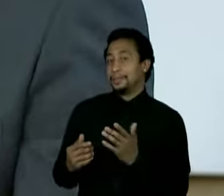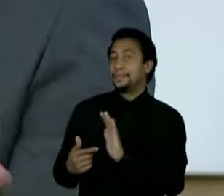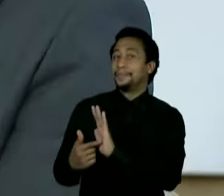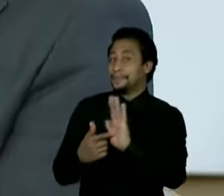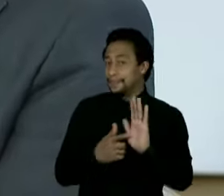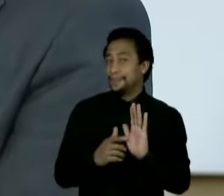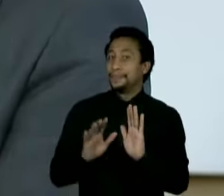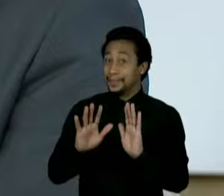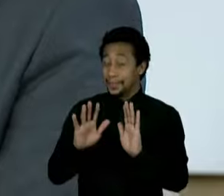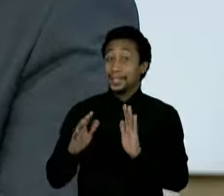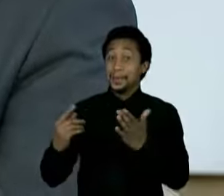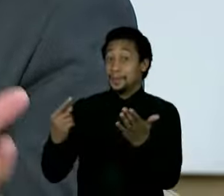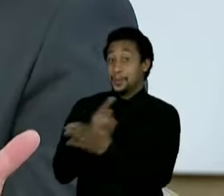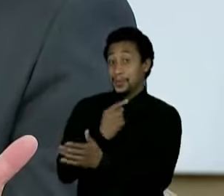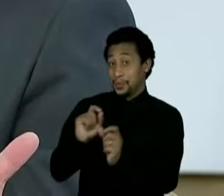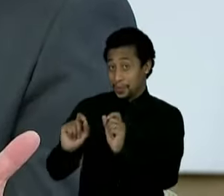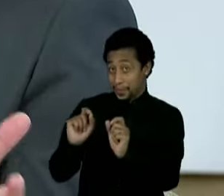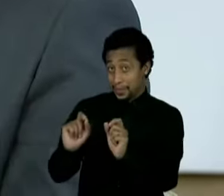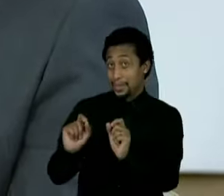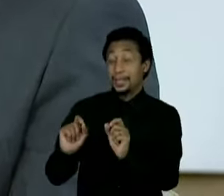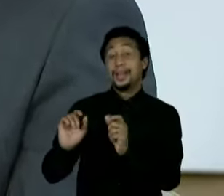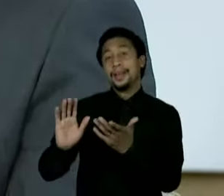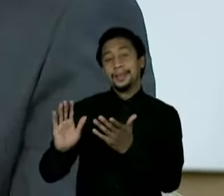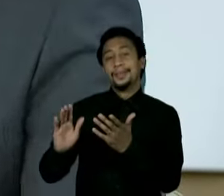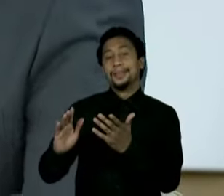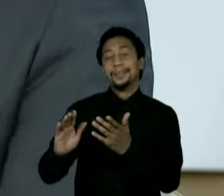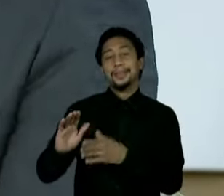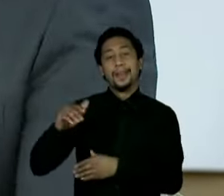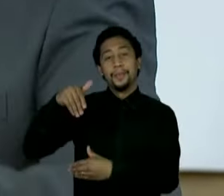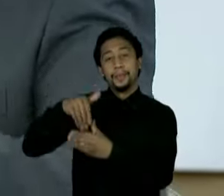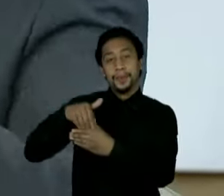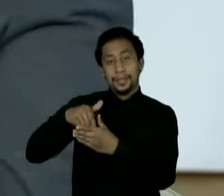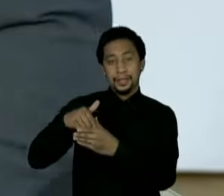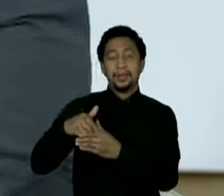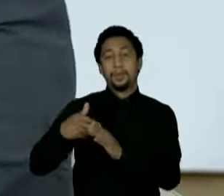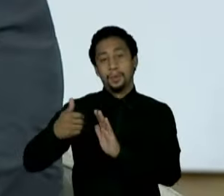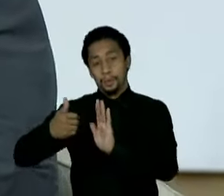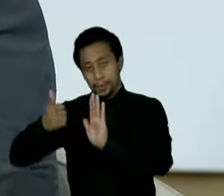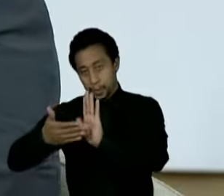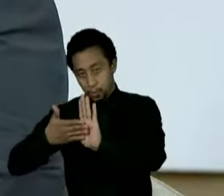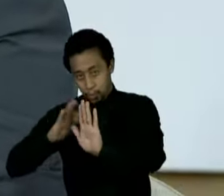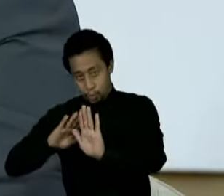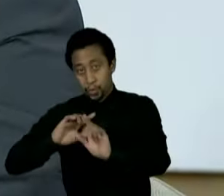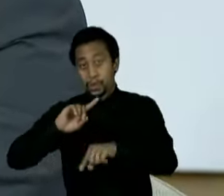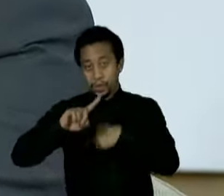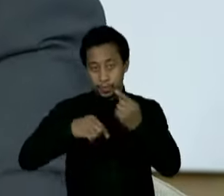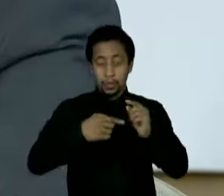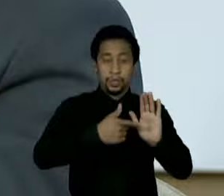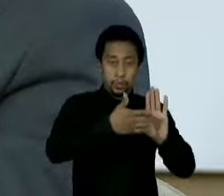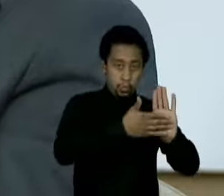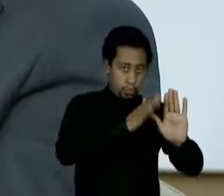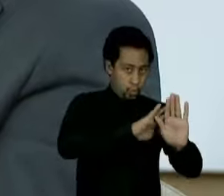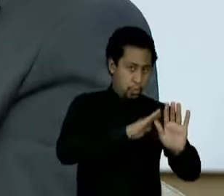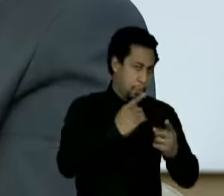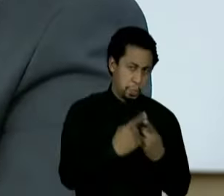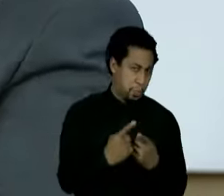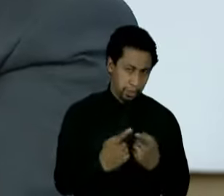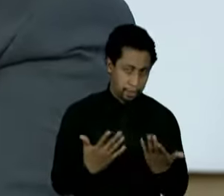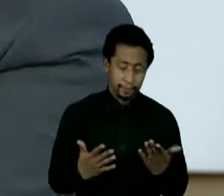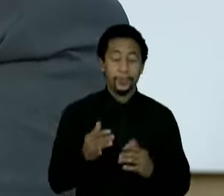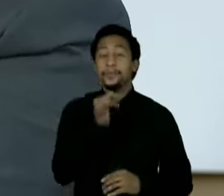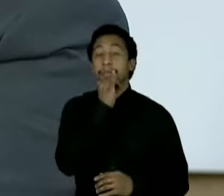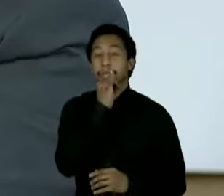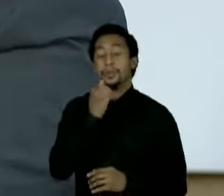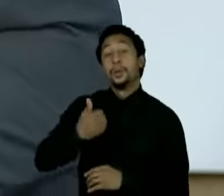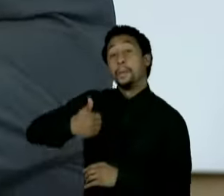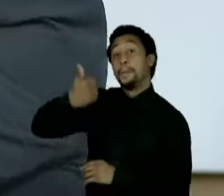O que eu digo é o seguinte, uma eleição de dois turnos é feita para que você tenha o seu candidato no primeiro turno e, se você não tiver nenhum